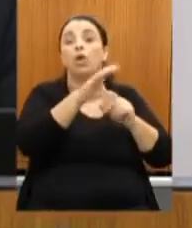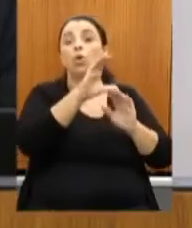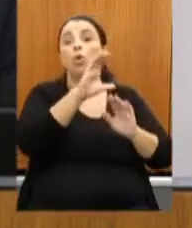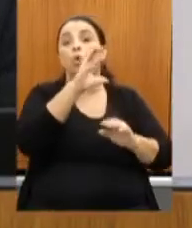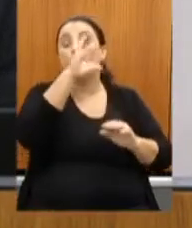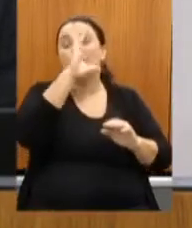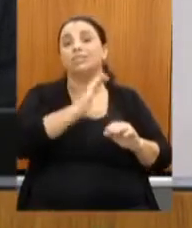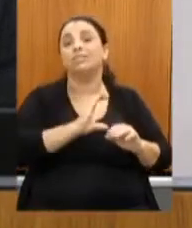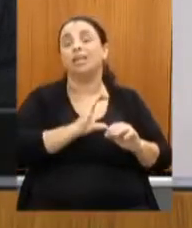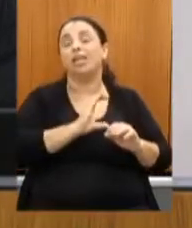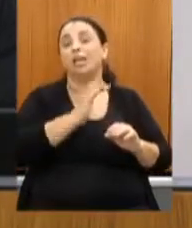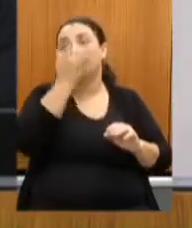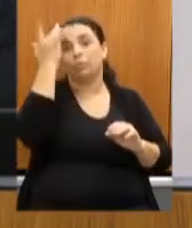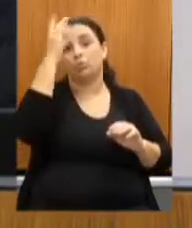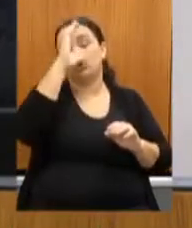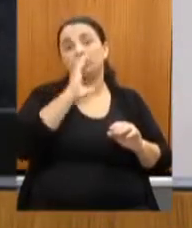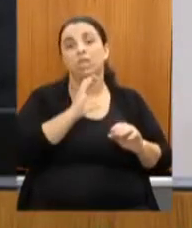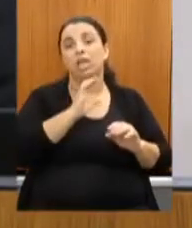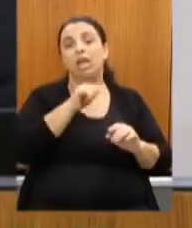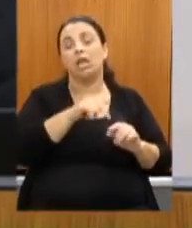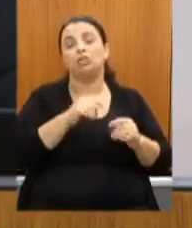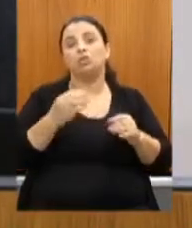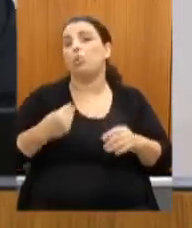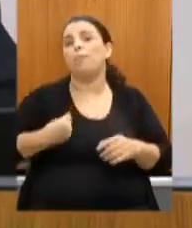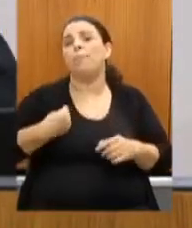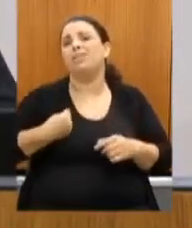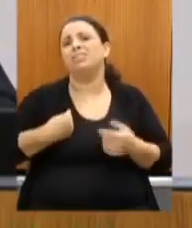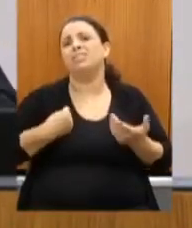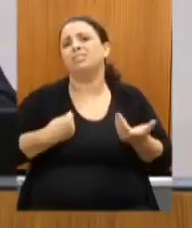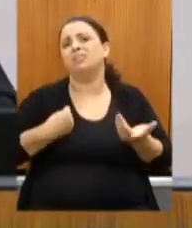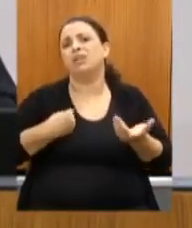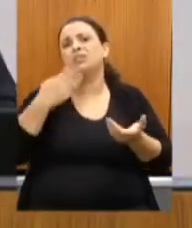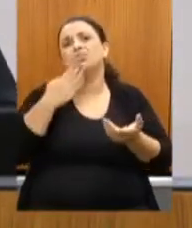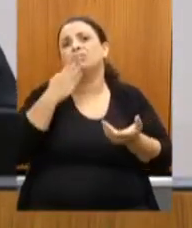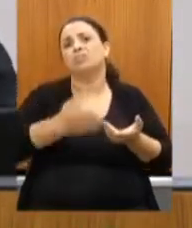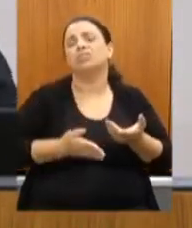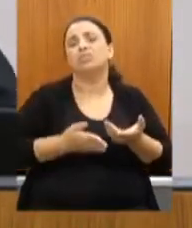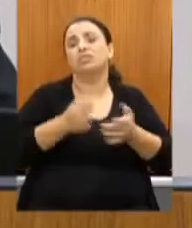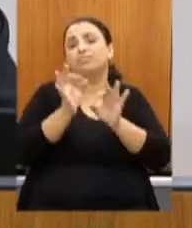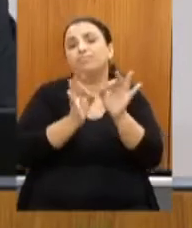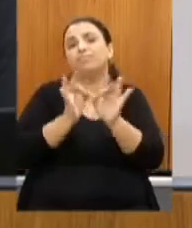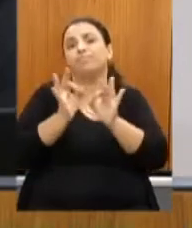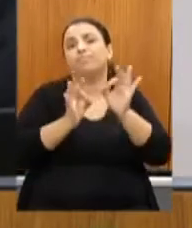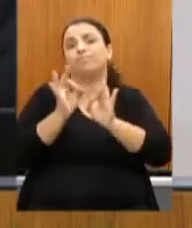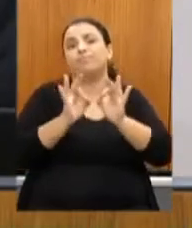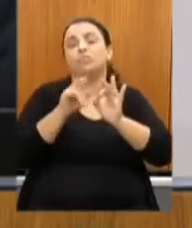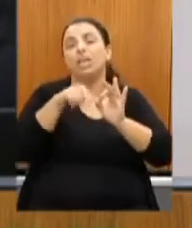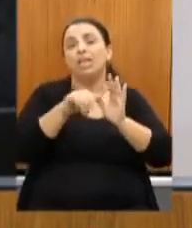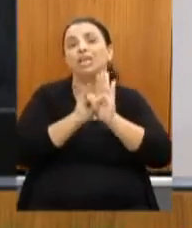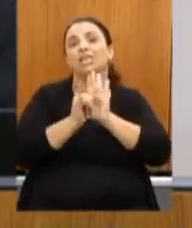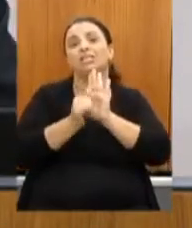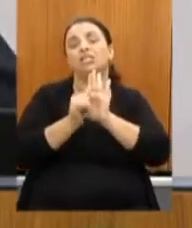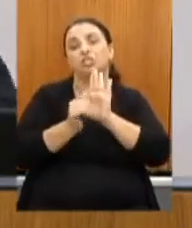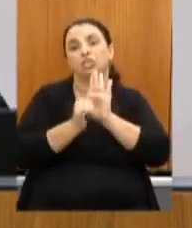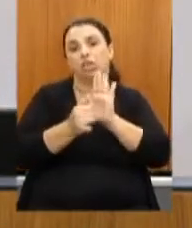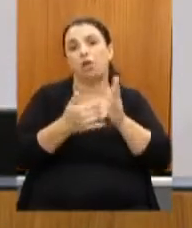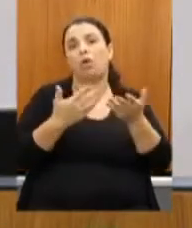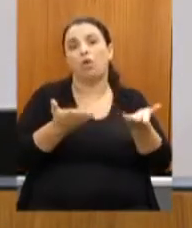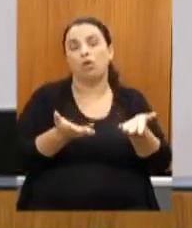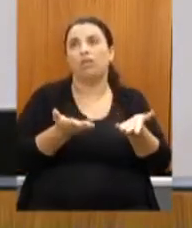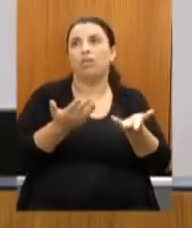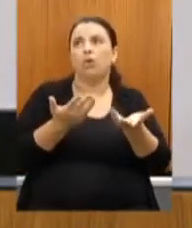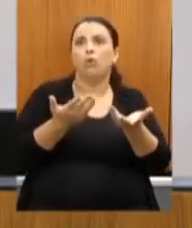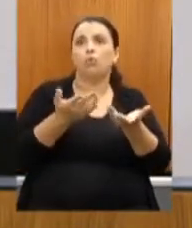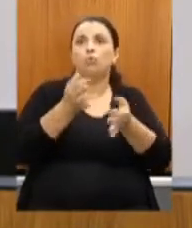da elaboração, não participaram e não participam diretamente da elaboração desses editais e até mesmo no